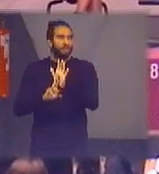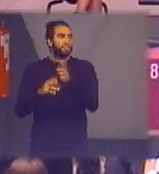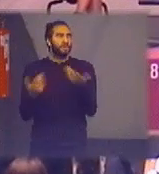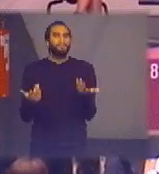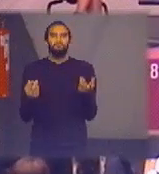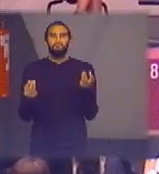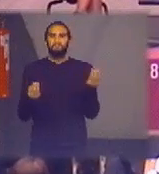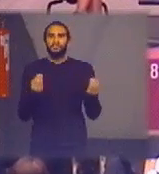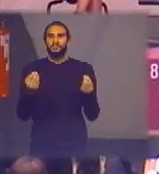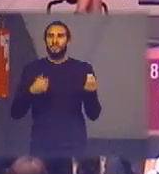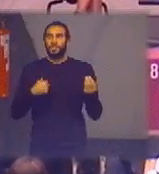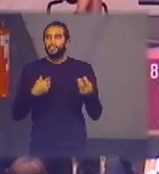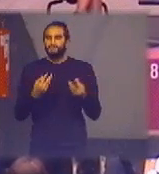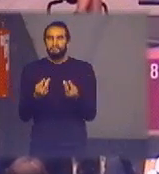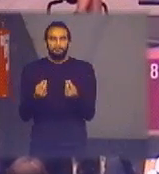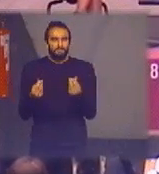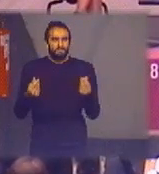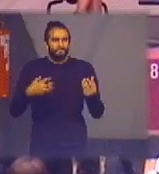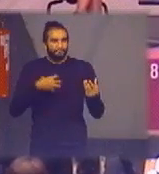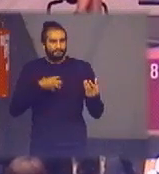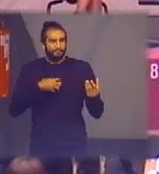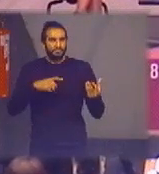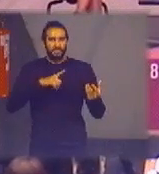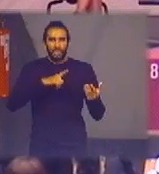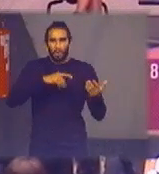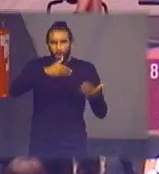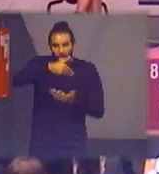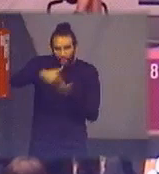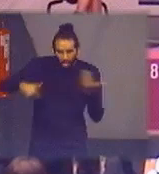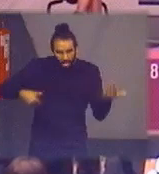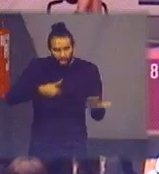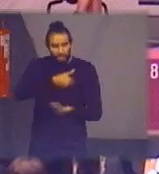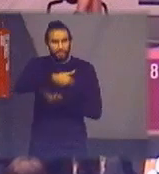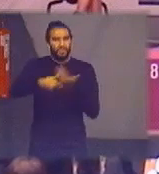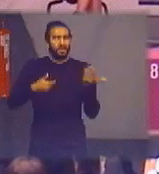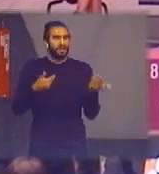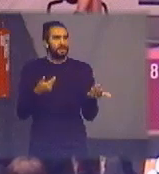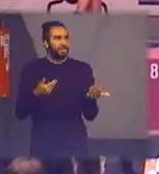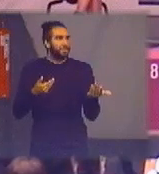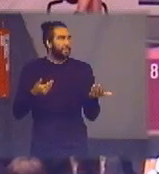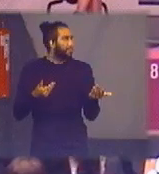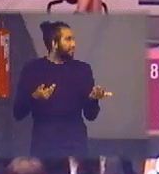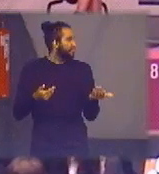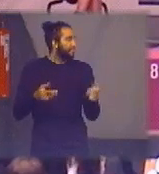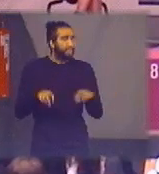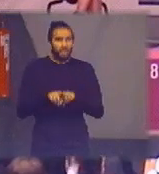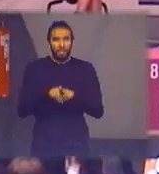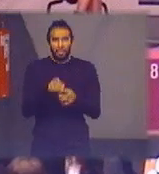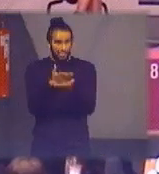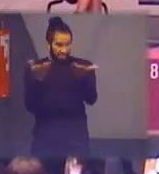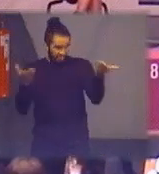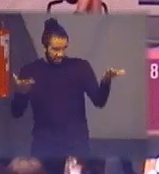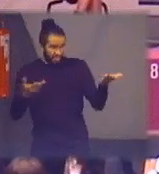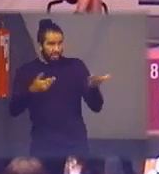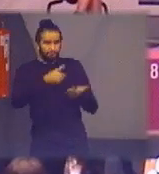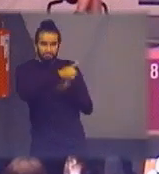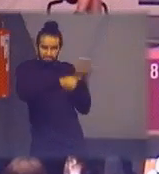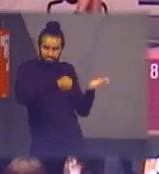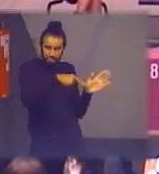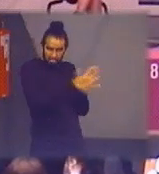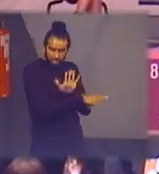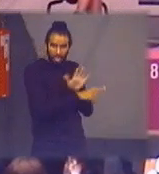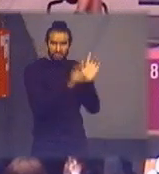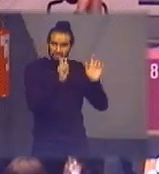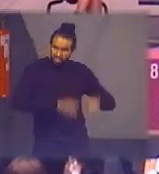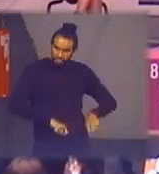mais agradável e interativa a gente quer ver se também em algum momento a gente passa para vocês poderem interagir conosco com algumas perguntas mas para